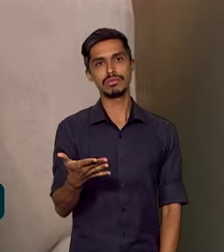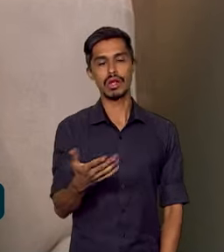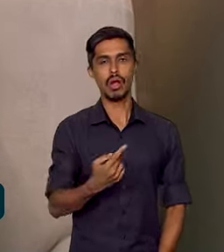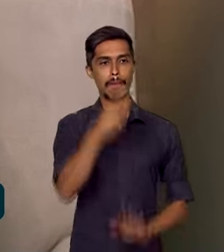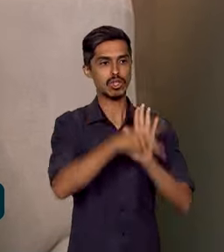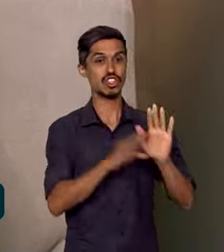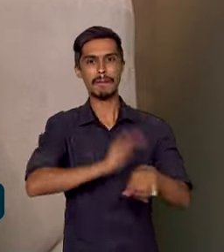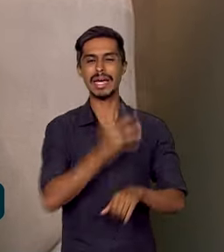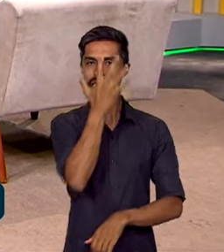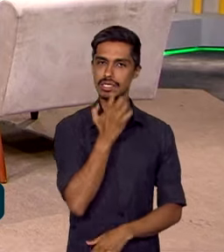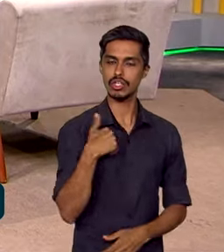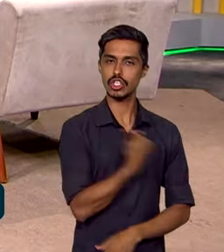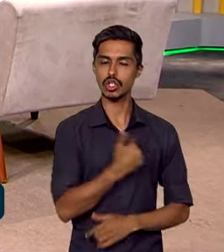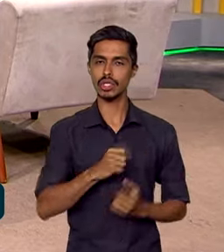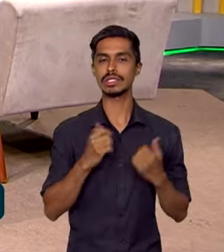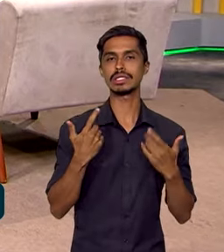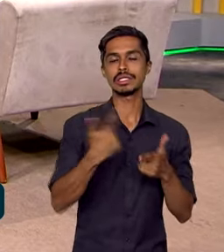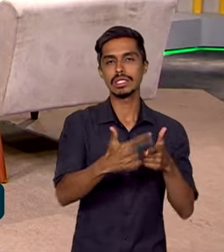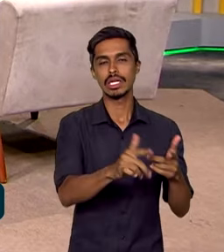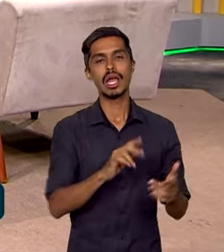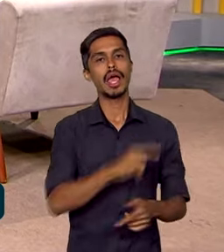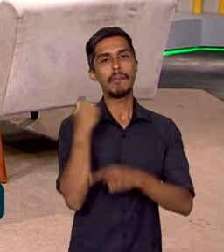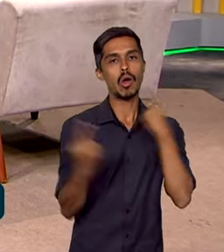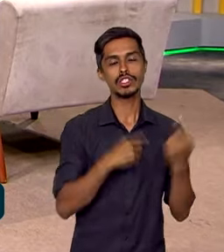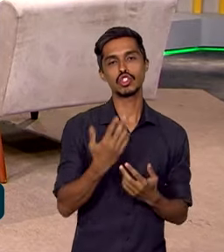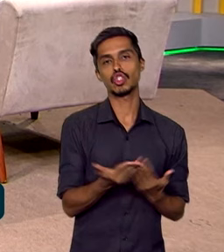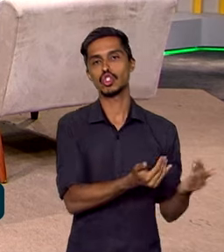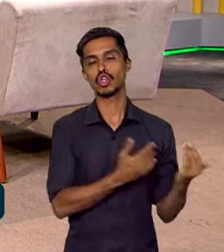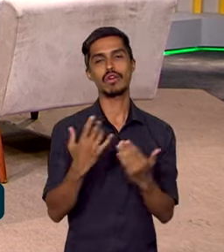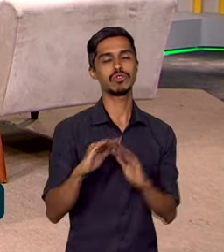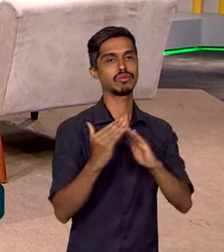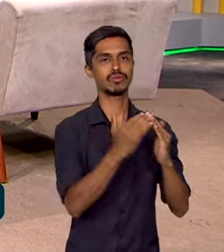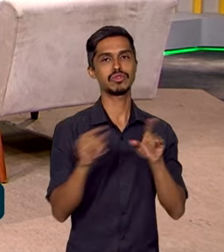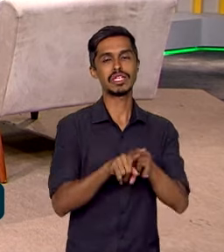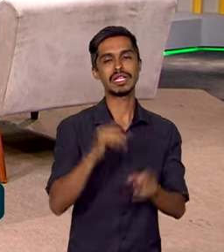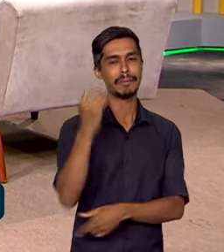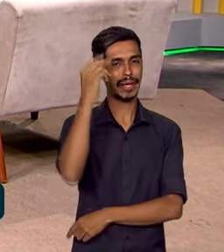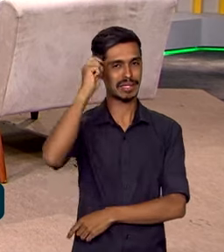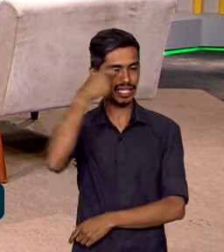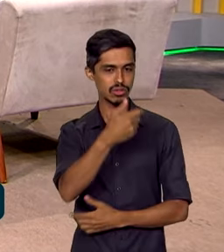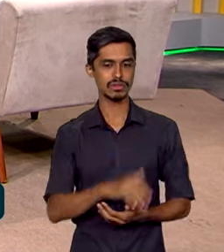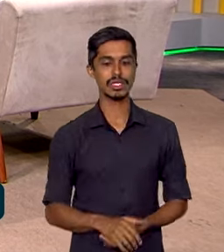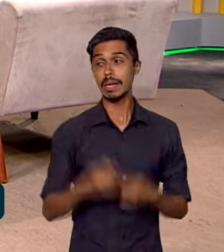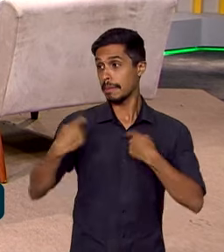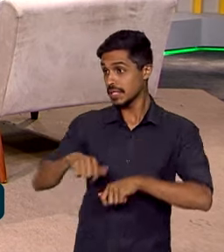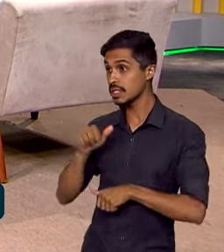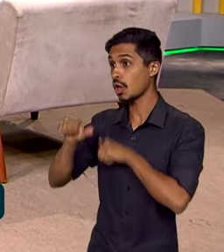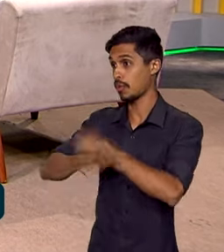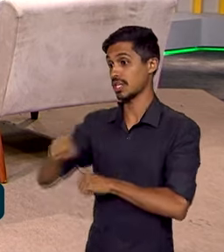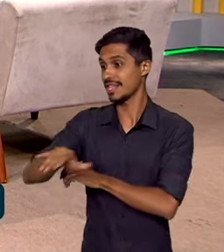mais sérios que a gente enfrenta no Brasil hoje, é a morte dos jovens negros e periféricos. Aí a gente tem que mudar toda essa realidade mesmo, de